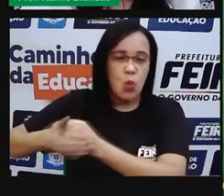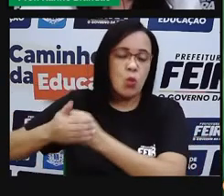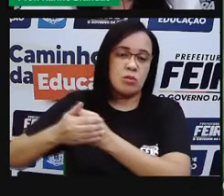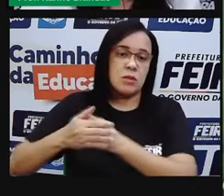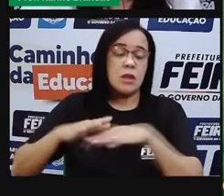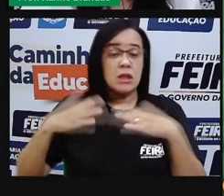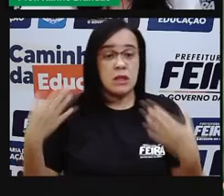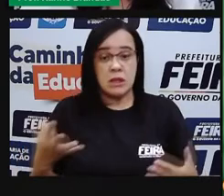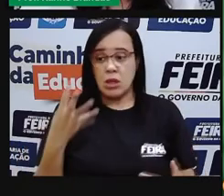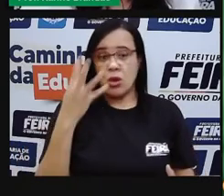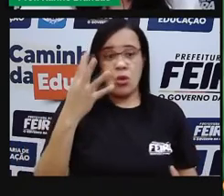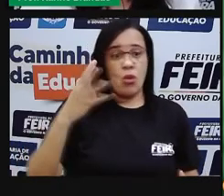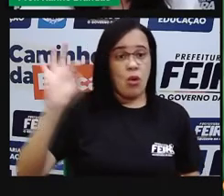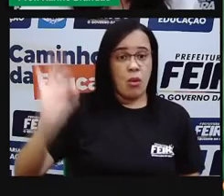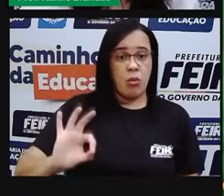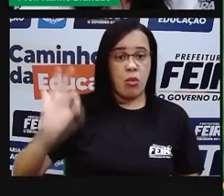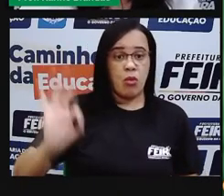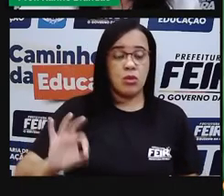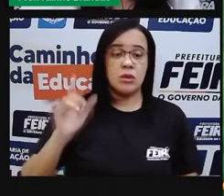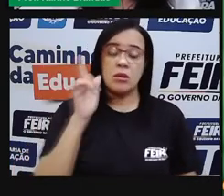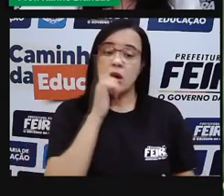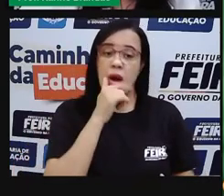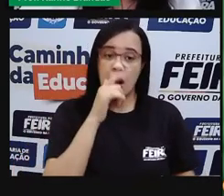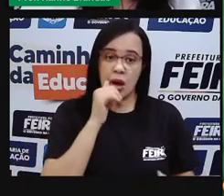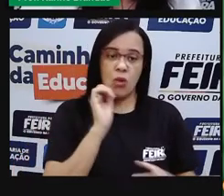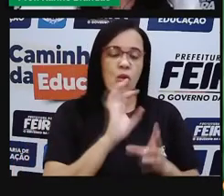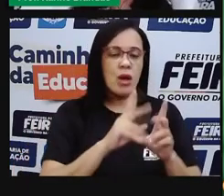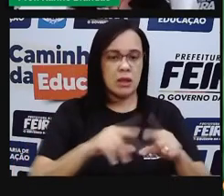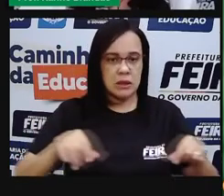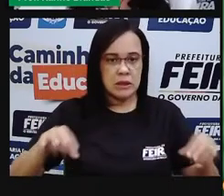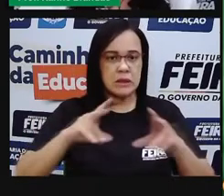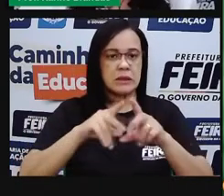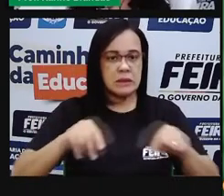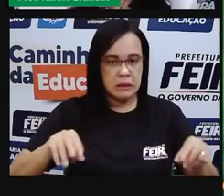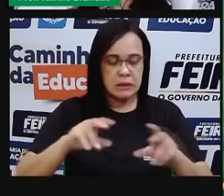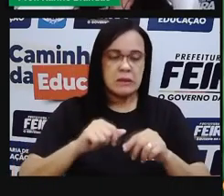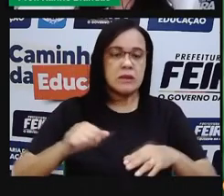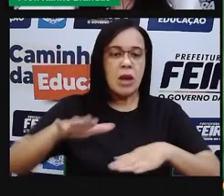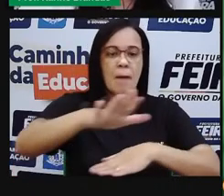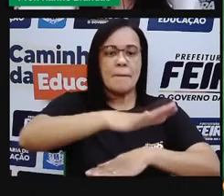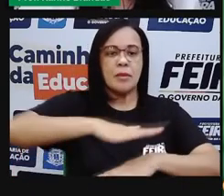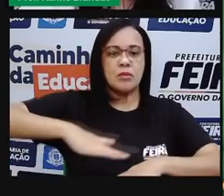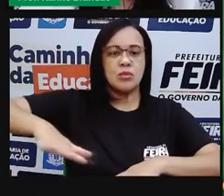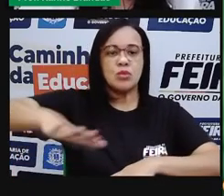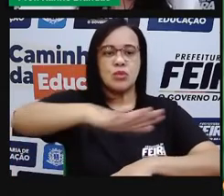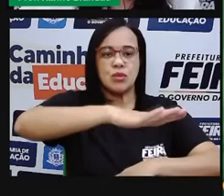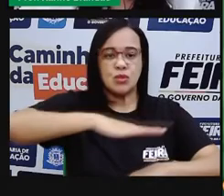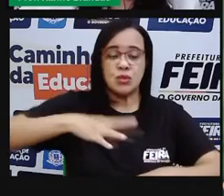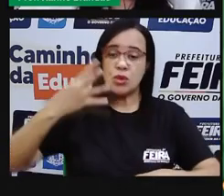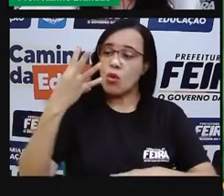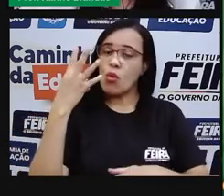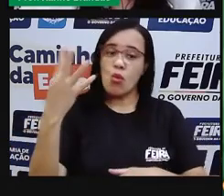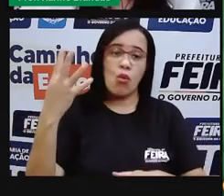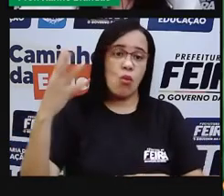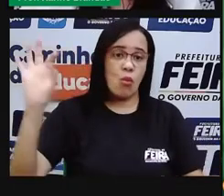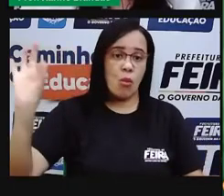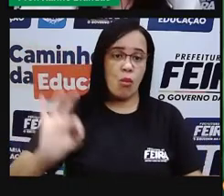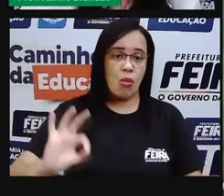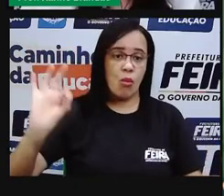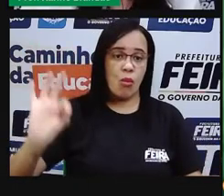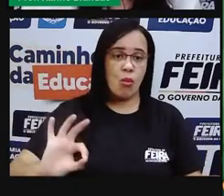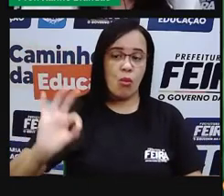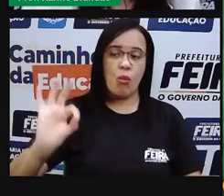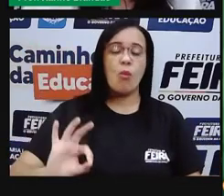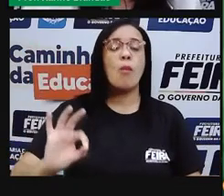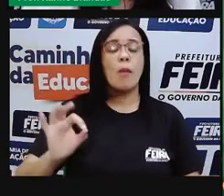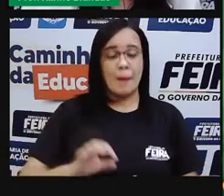é de água doce líquida e superficial. Como é ser superficial? É só 4% as águas, a água